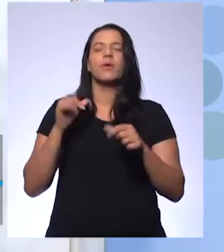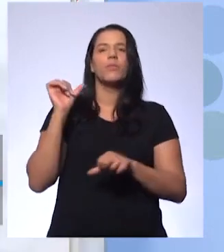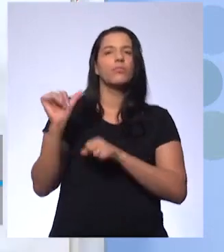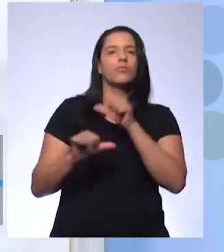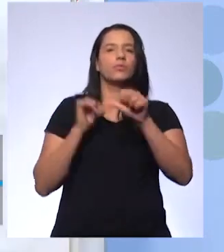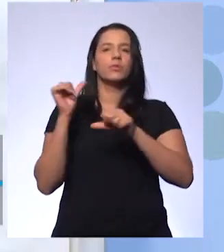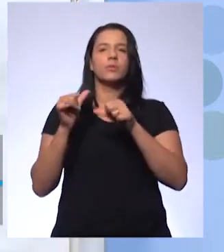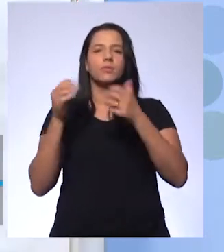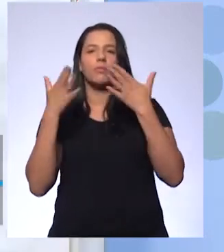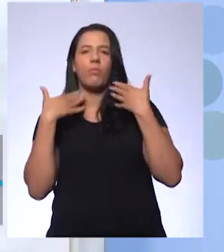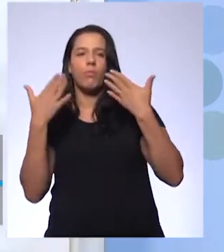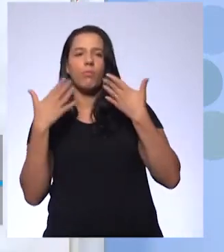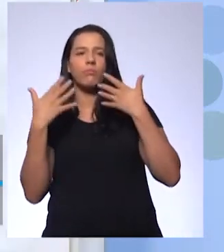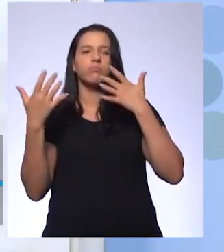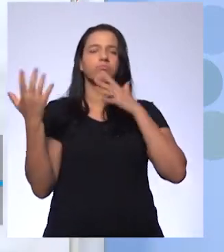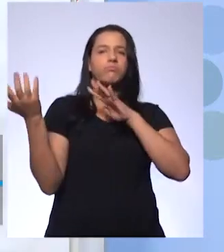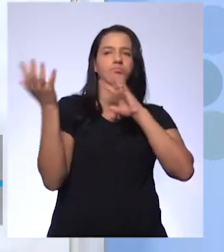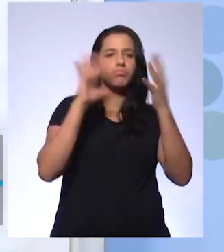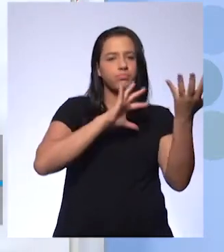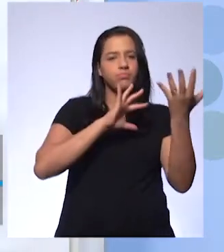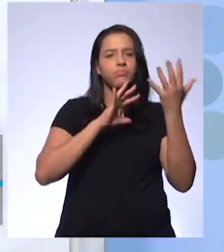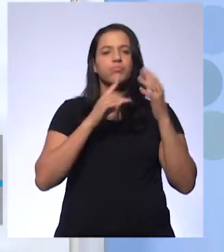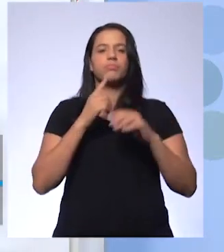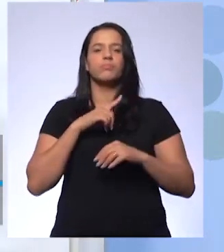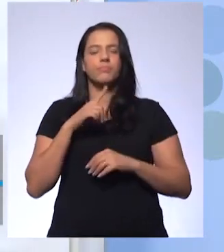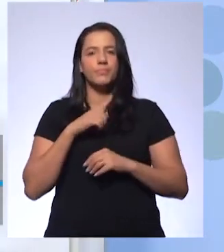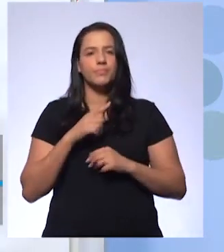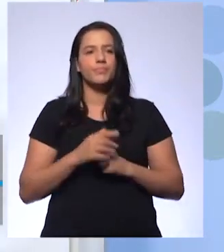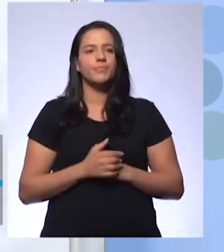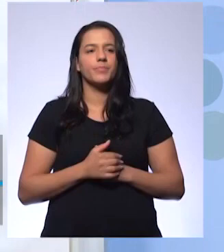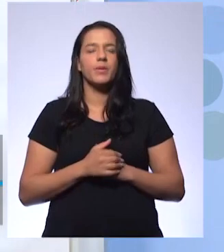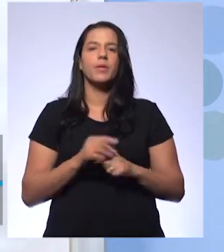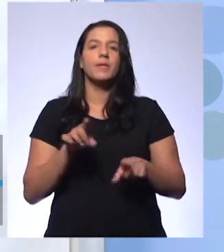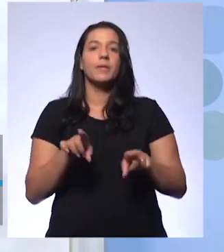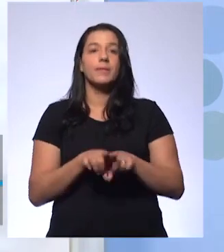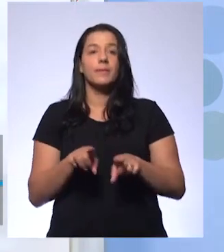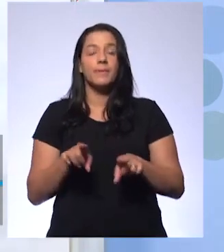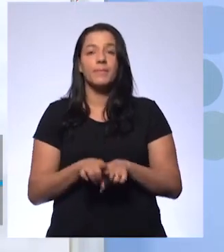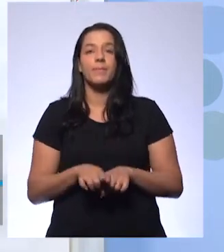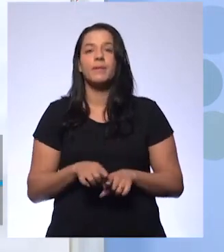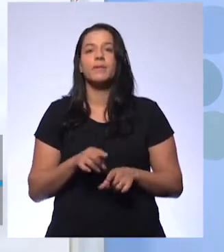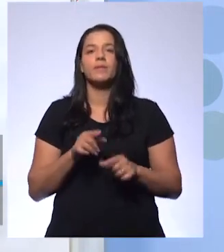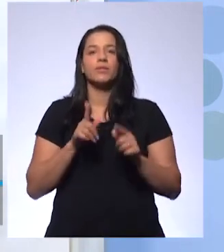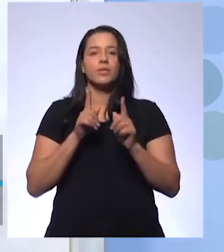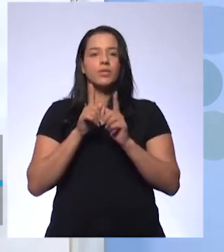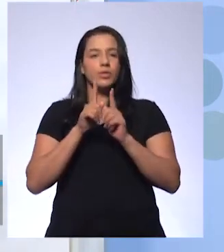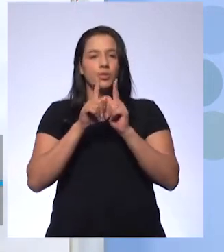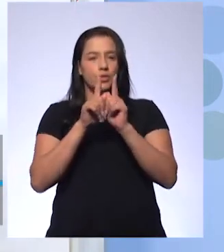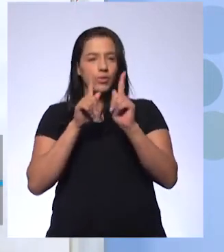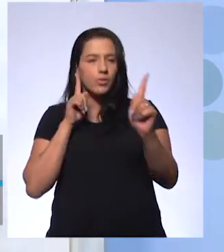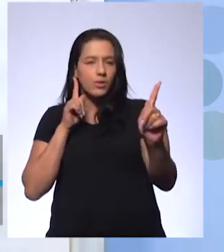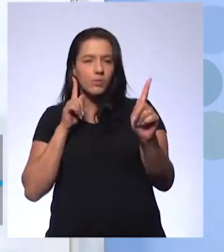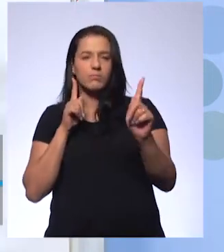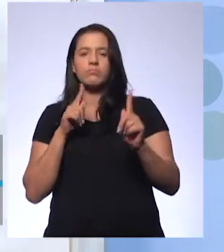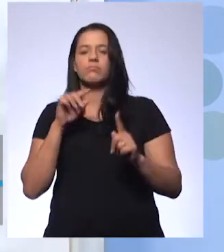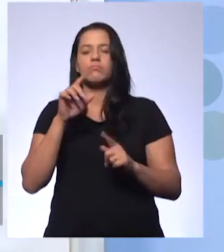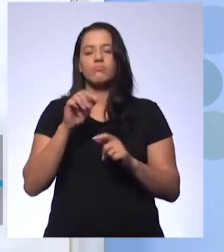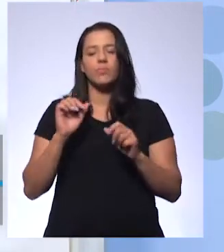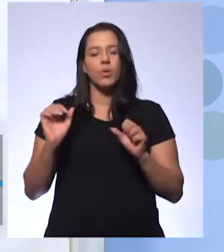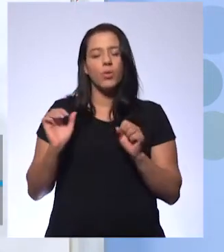ligado à questão de você ter isolamento geográfico. Será que gerou isolamento geográfico,